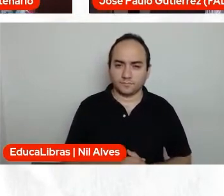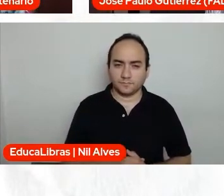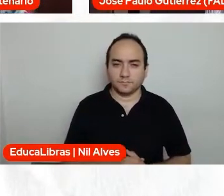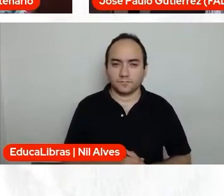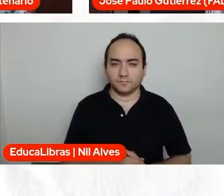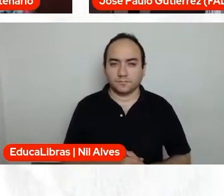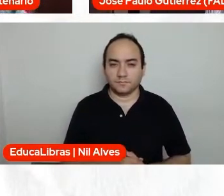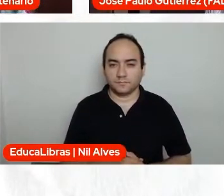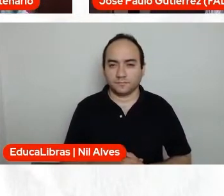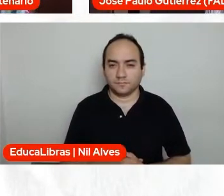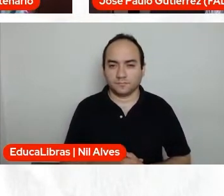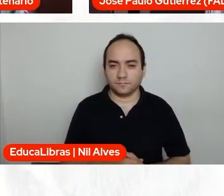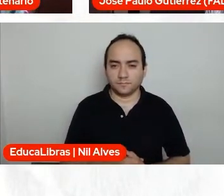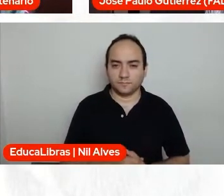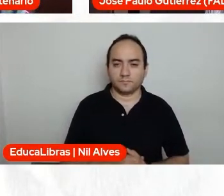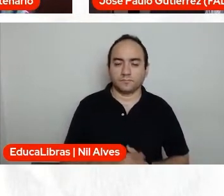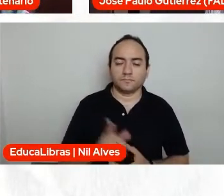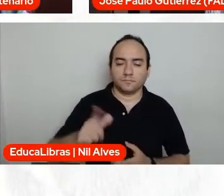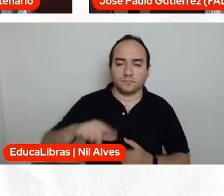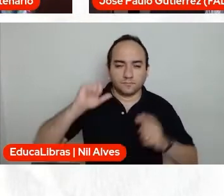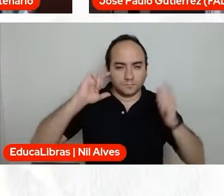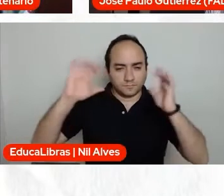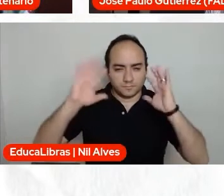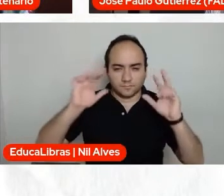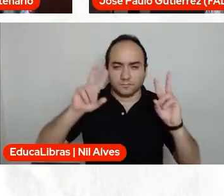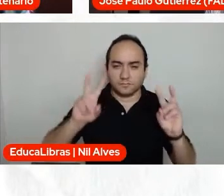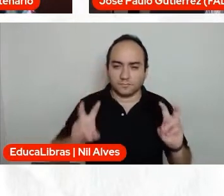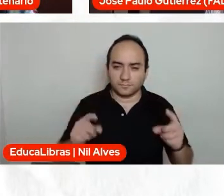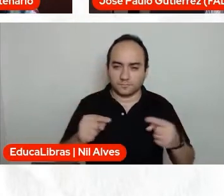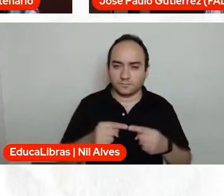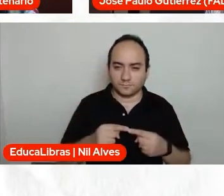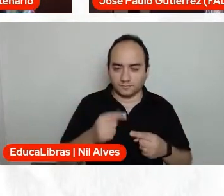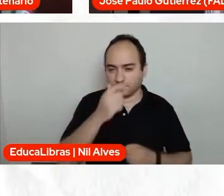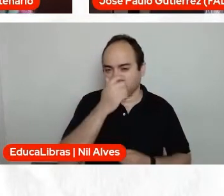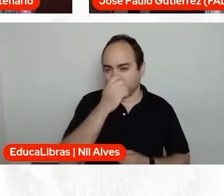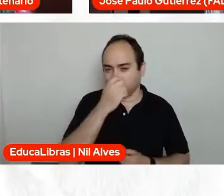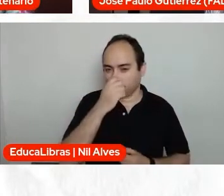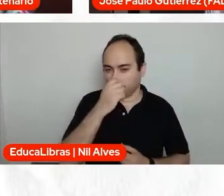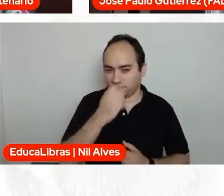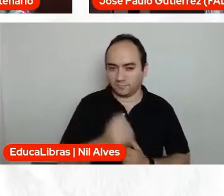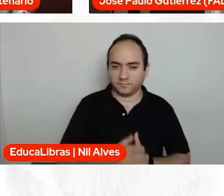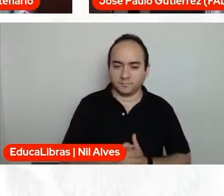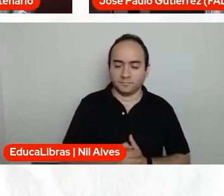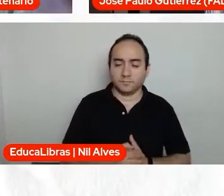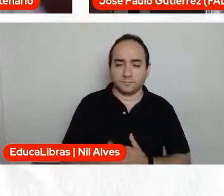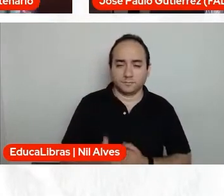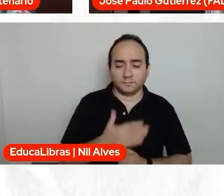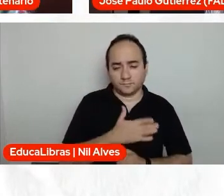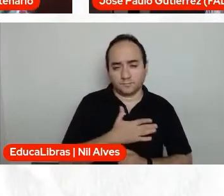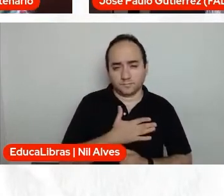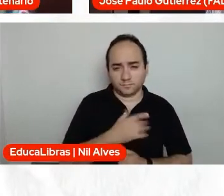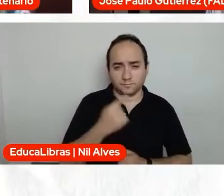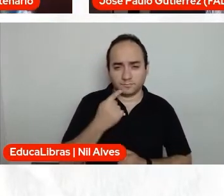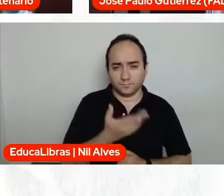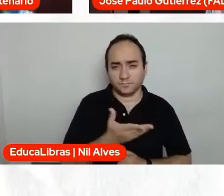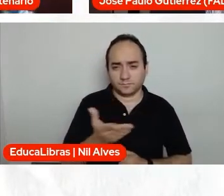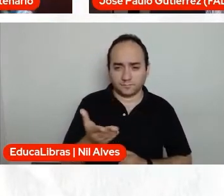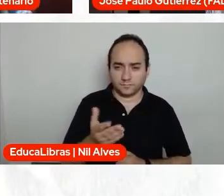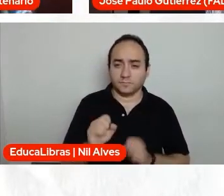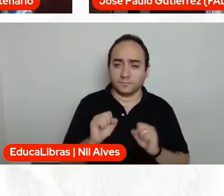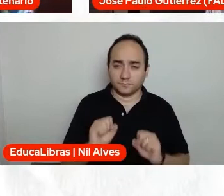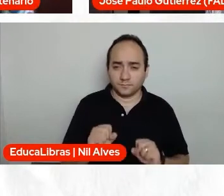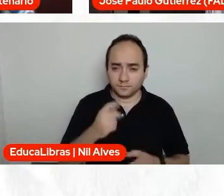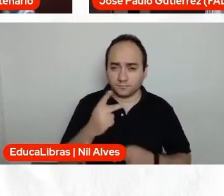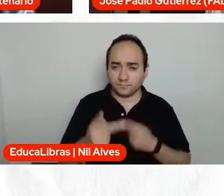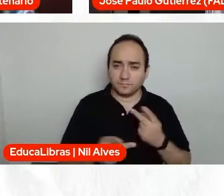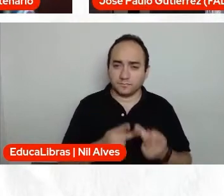refletirmos sobre isso, pensarmos sobre isso nessas condições, né? Aí eu gostaria que vocês pudessem falar um pouquinho, né?